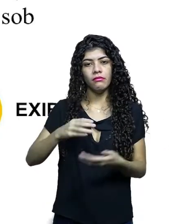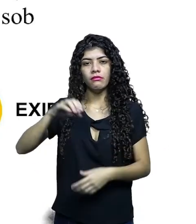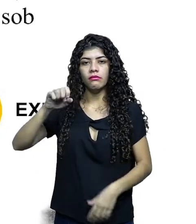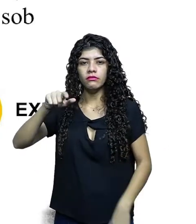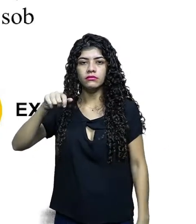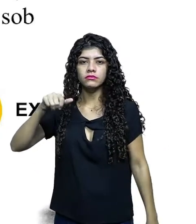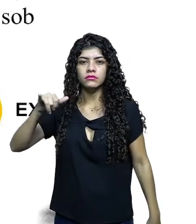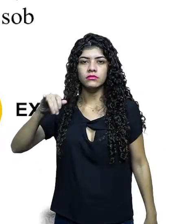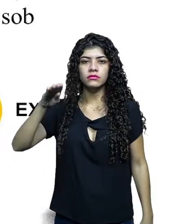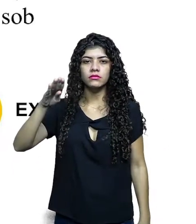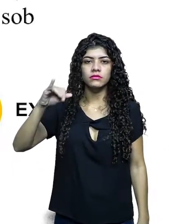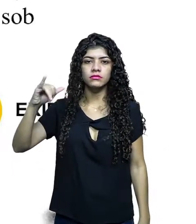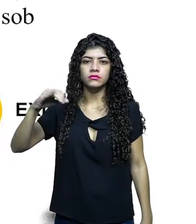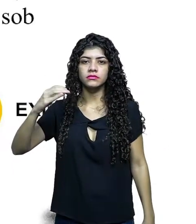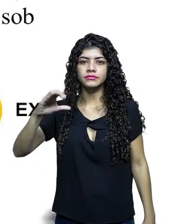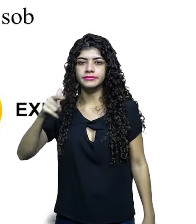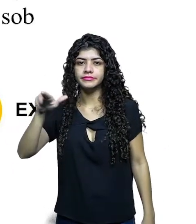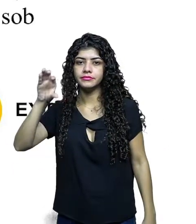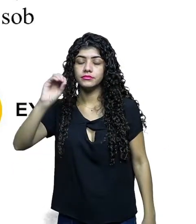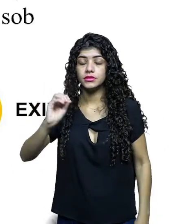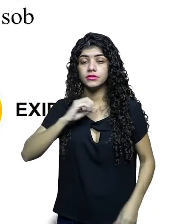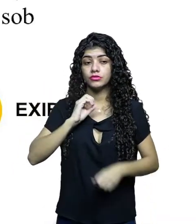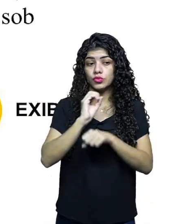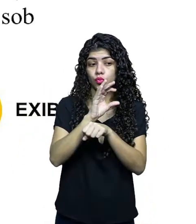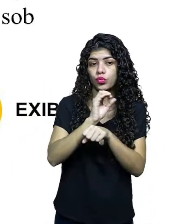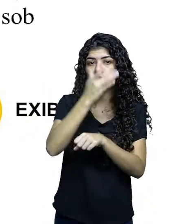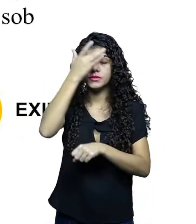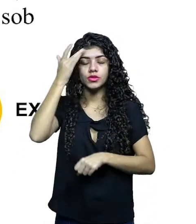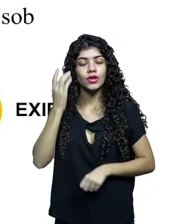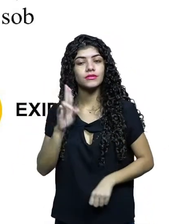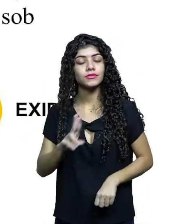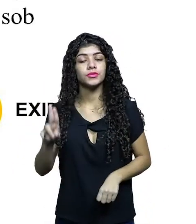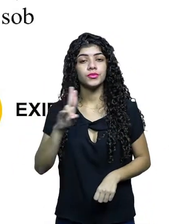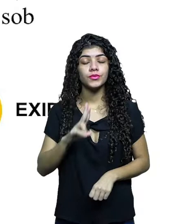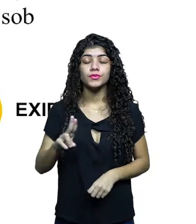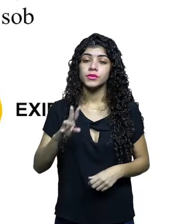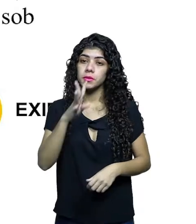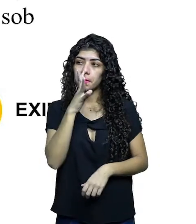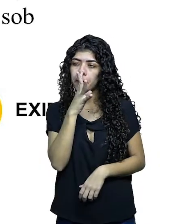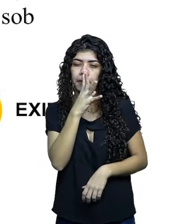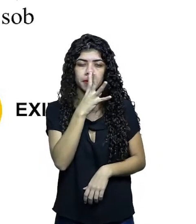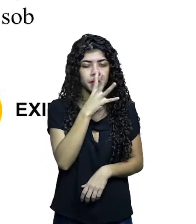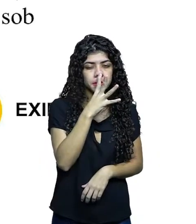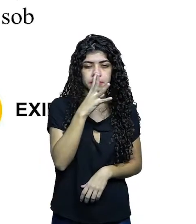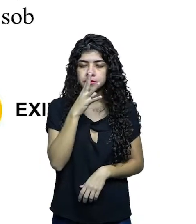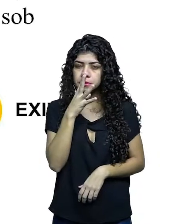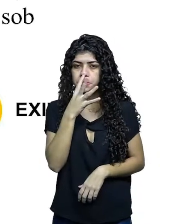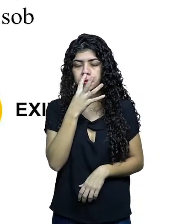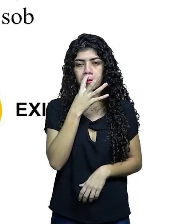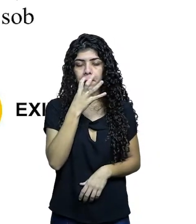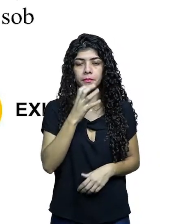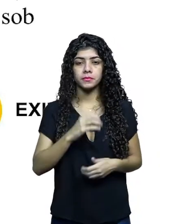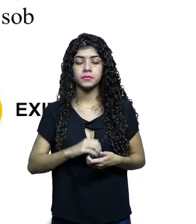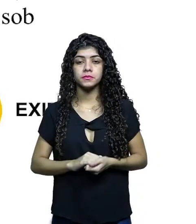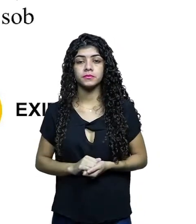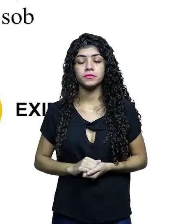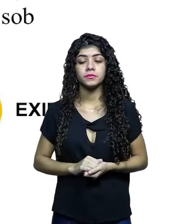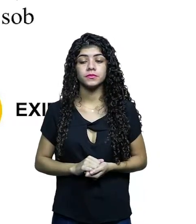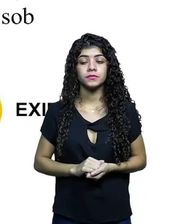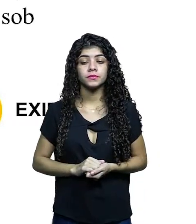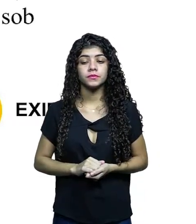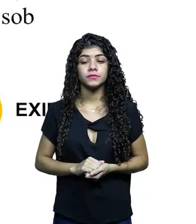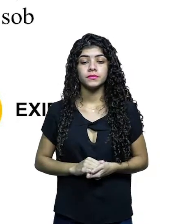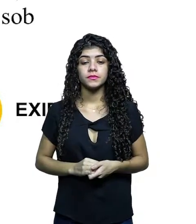exibição audiovisual é o responsável pela entrega dos produtos aos seus consumidores, no caso, exibição das obras para os espectadores.